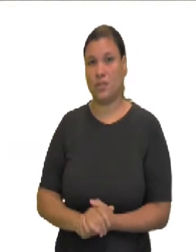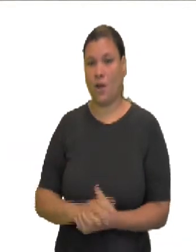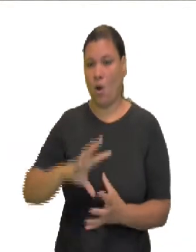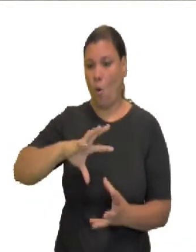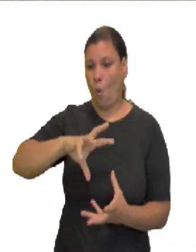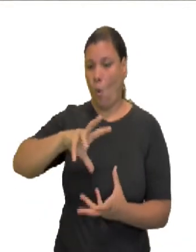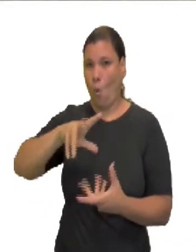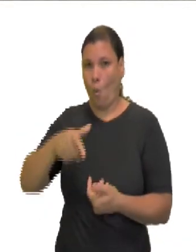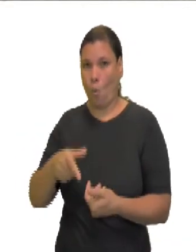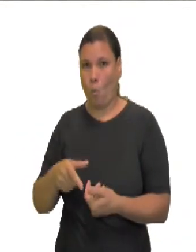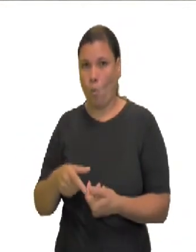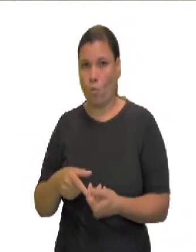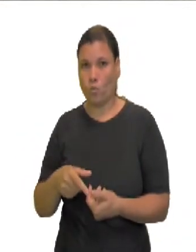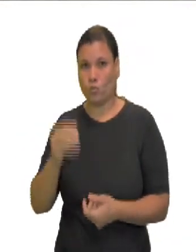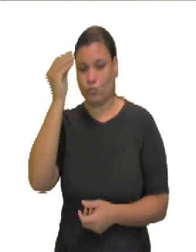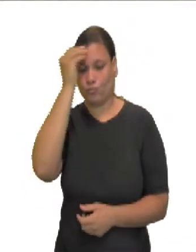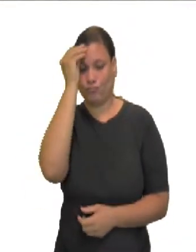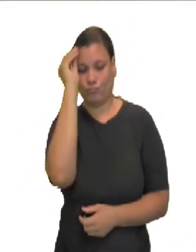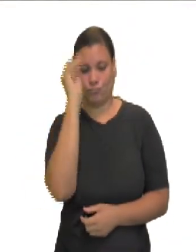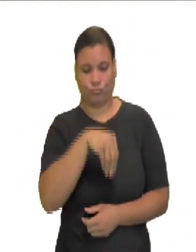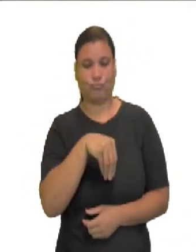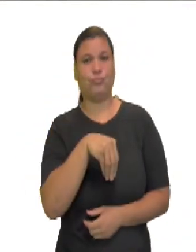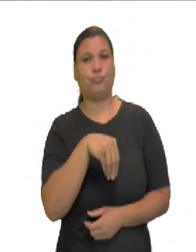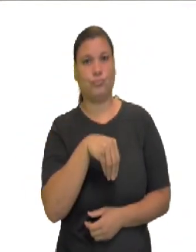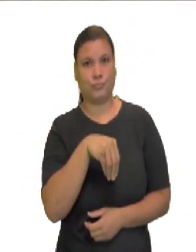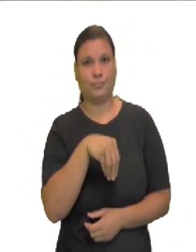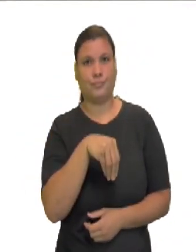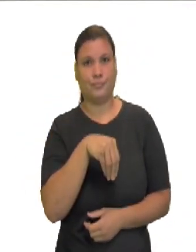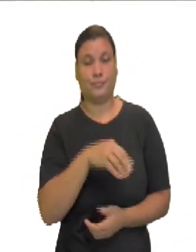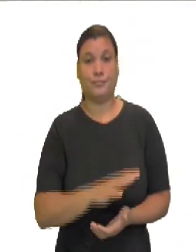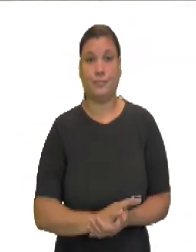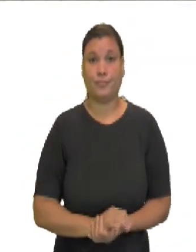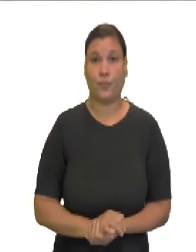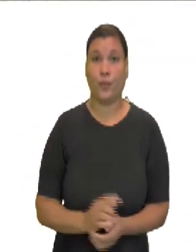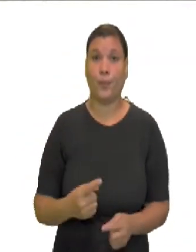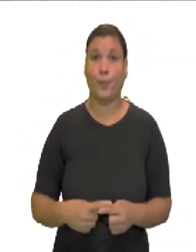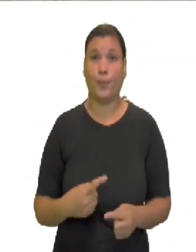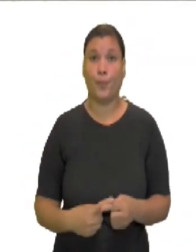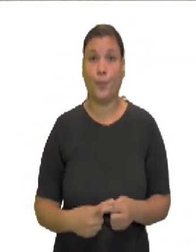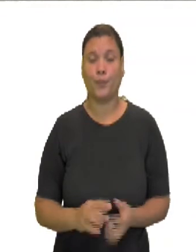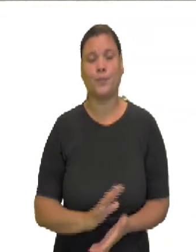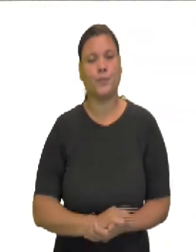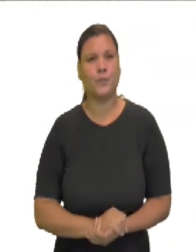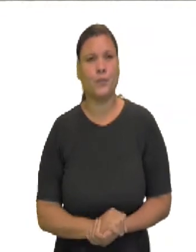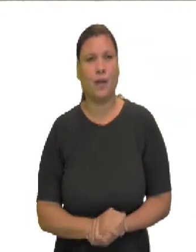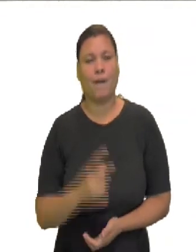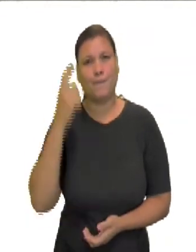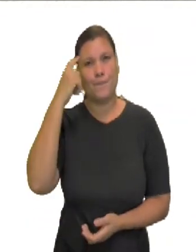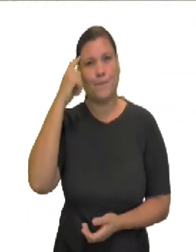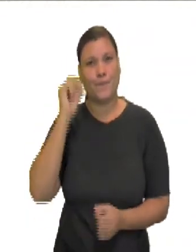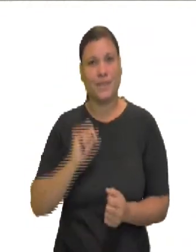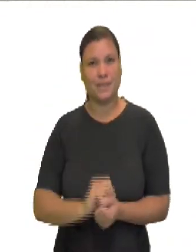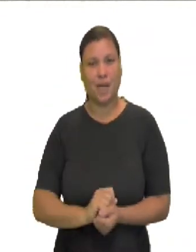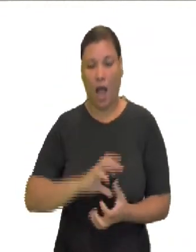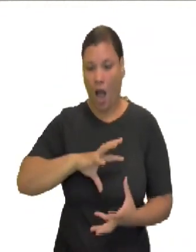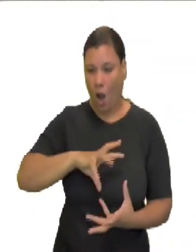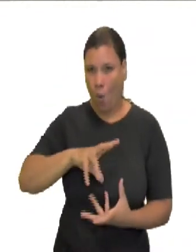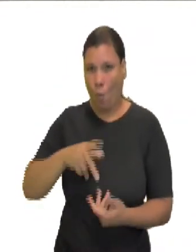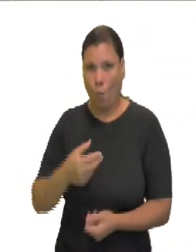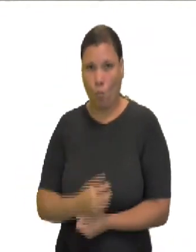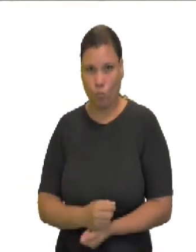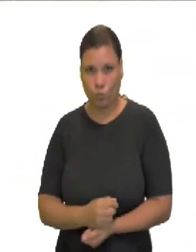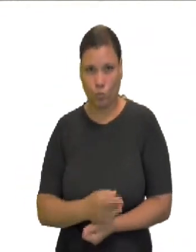moderno passou a tirar os costumes e as crenças baseados em extradições que se apoiavam